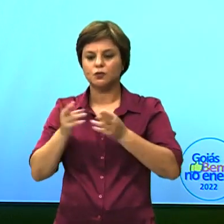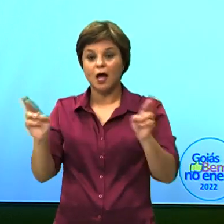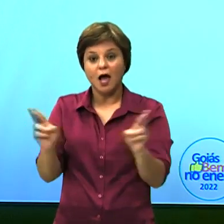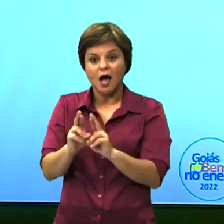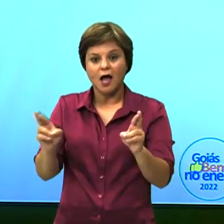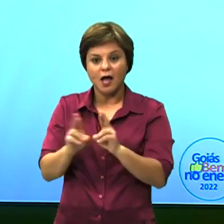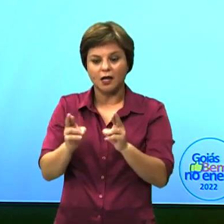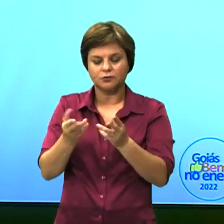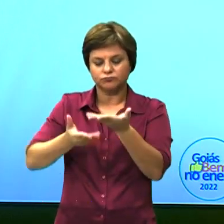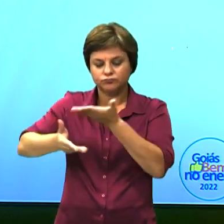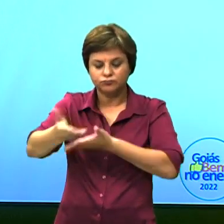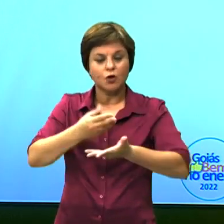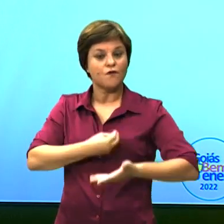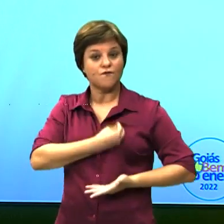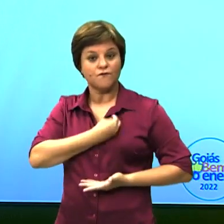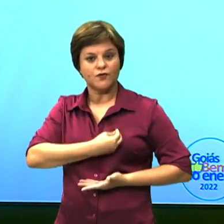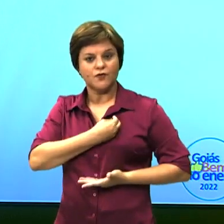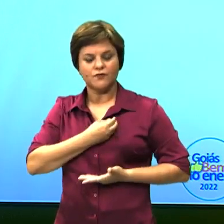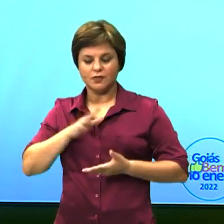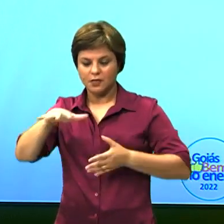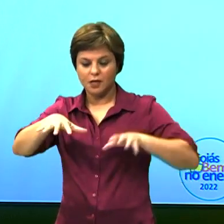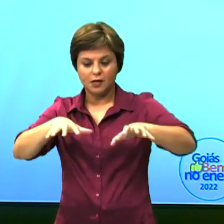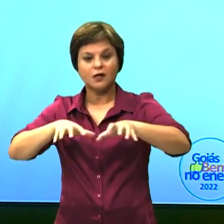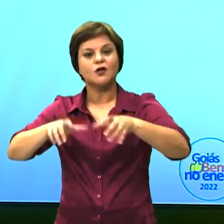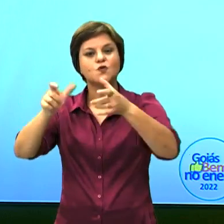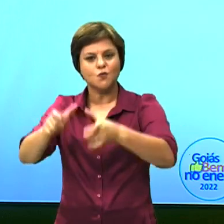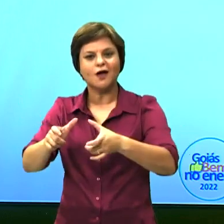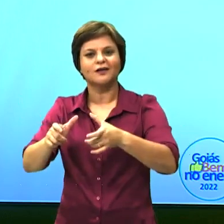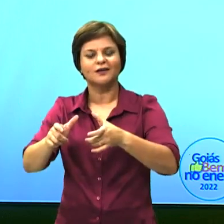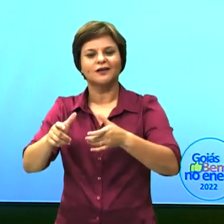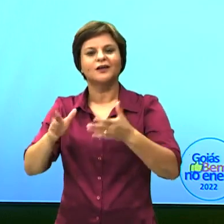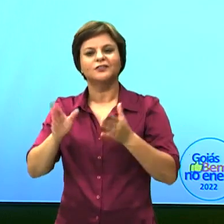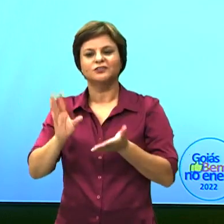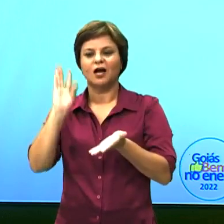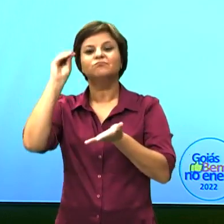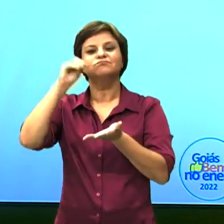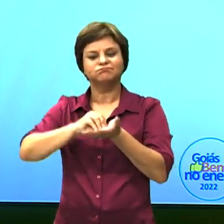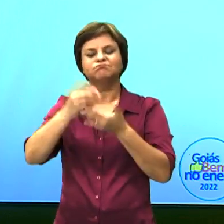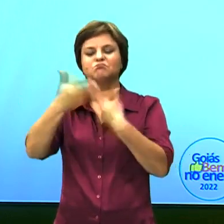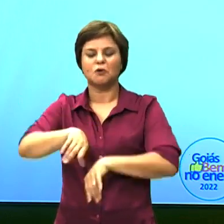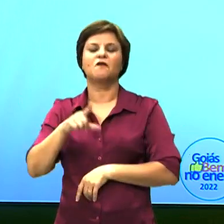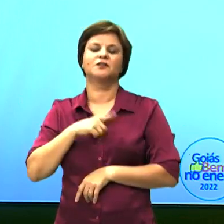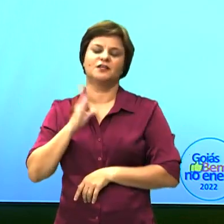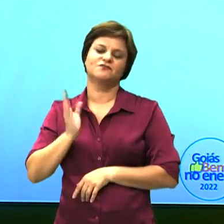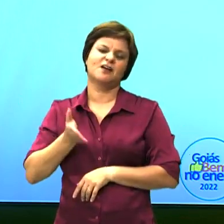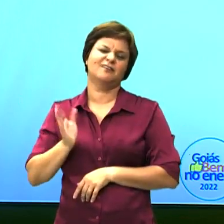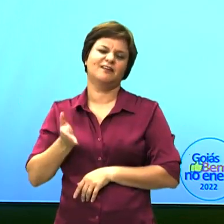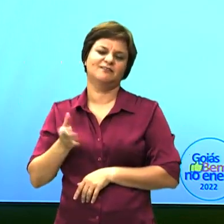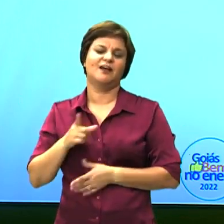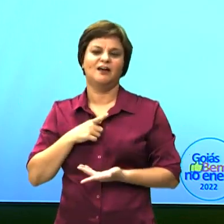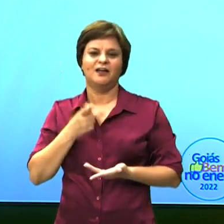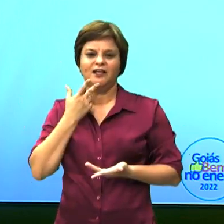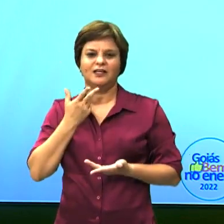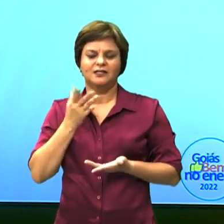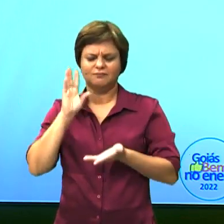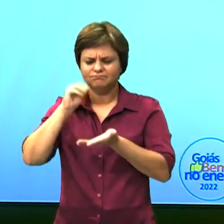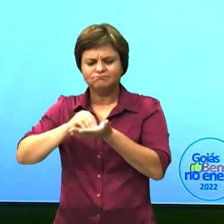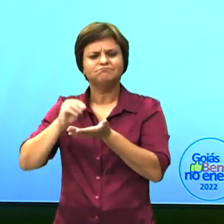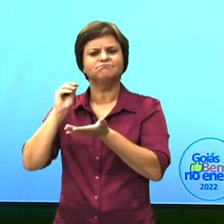vivos entre si e deles com o meio ambiente. Já caiu demais a conta, professor. Já